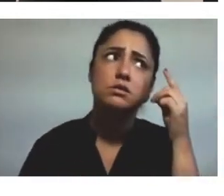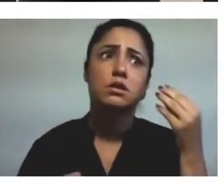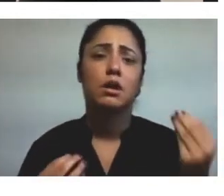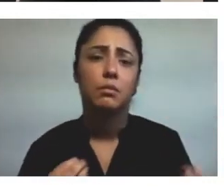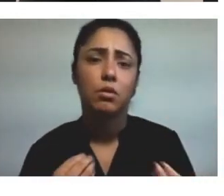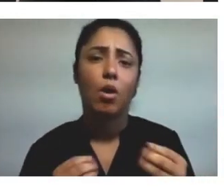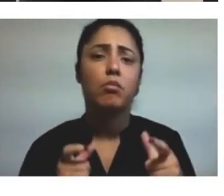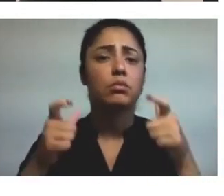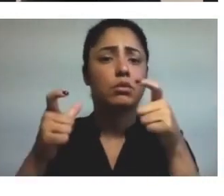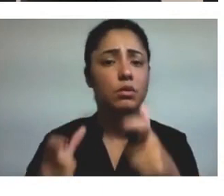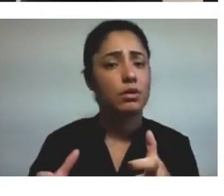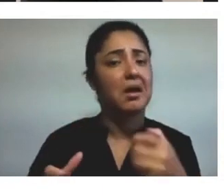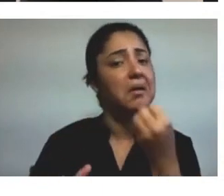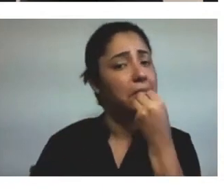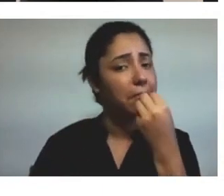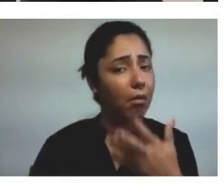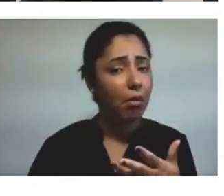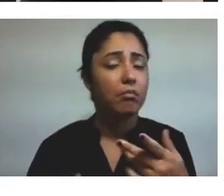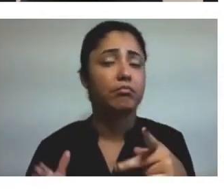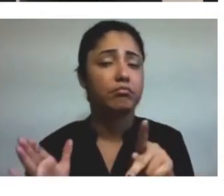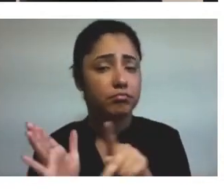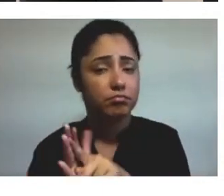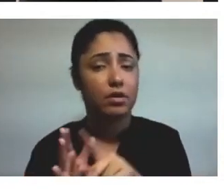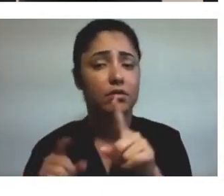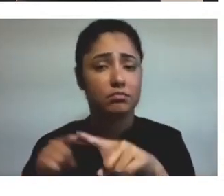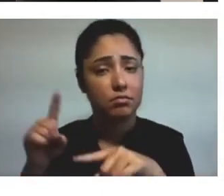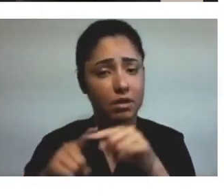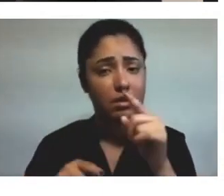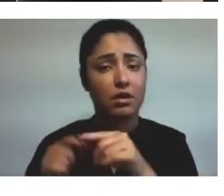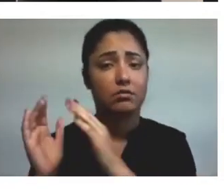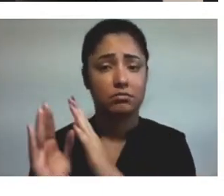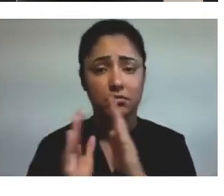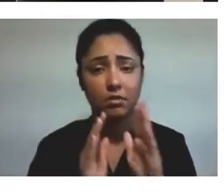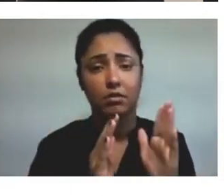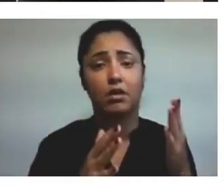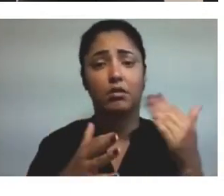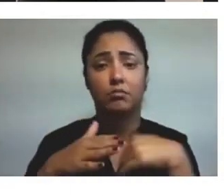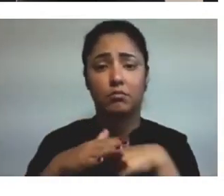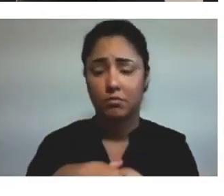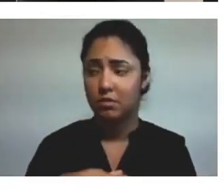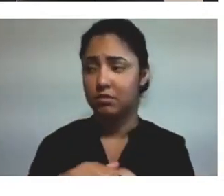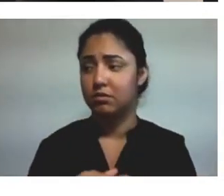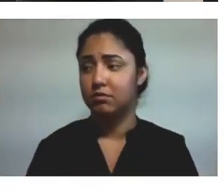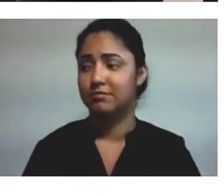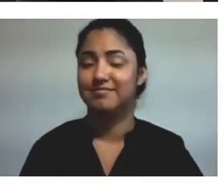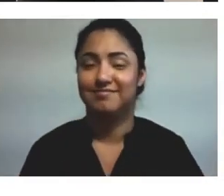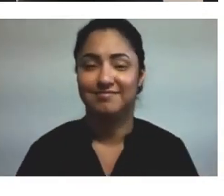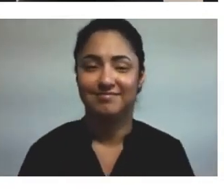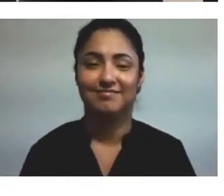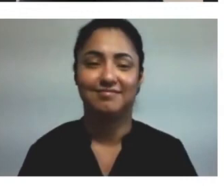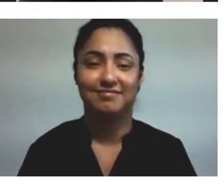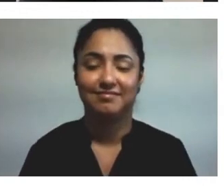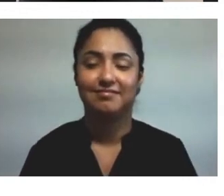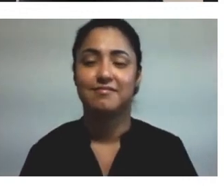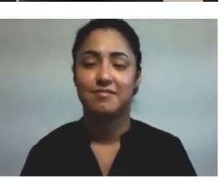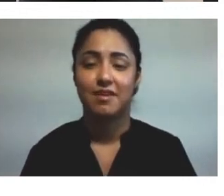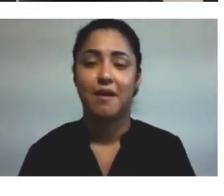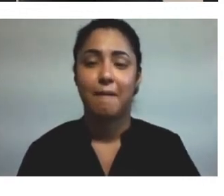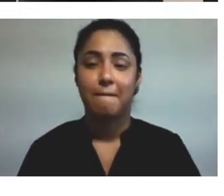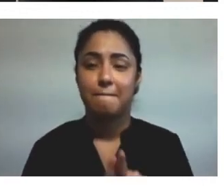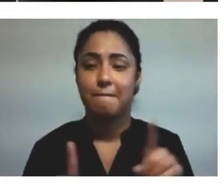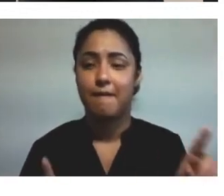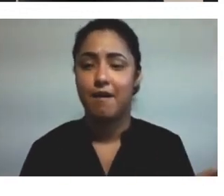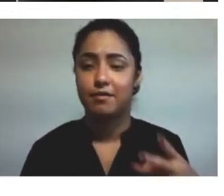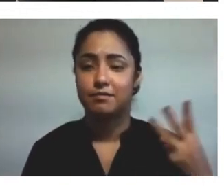bacana para esse material bibliográfico que estava guardado. E um terceiro problema é